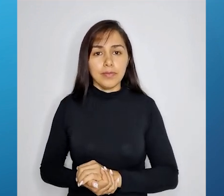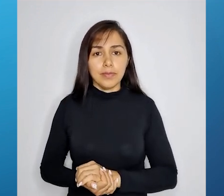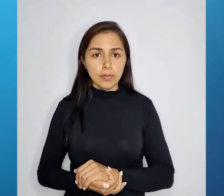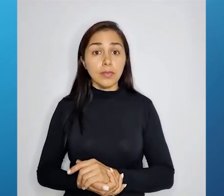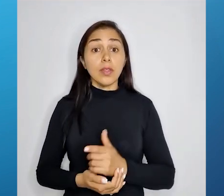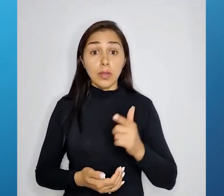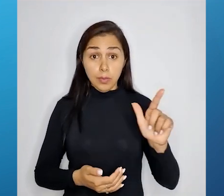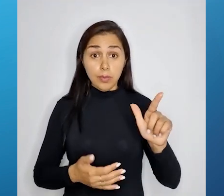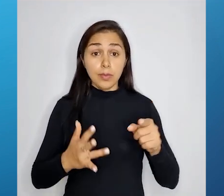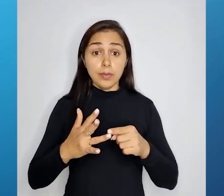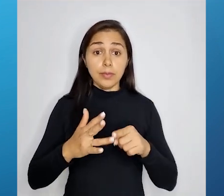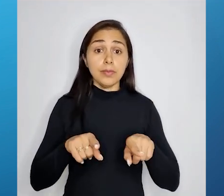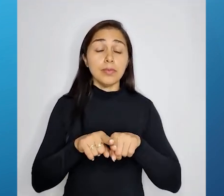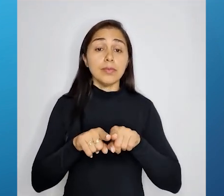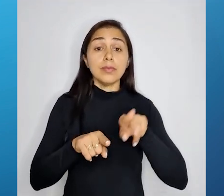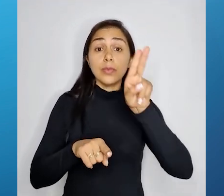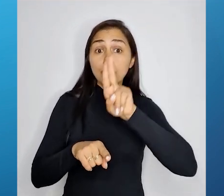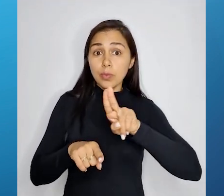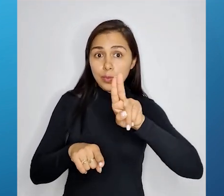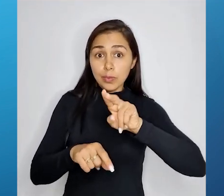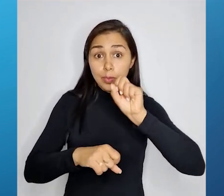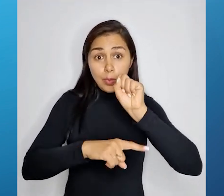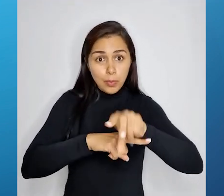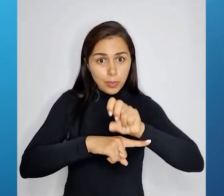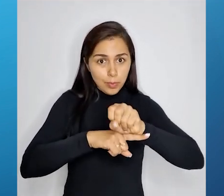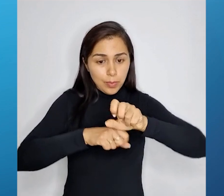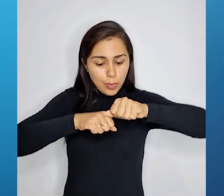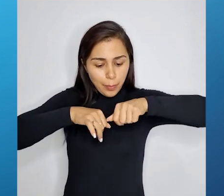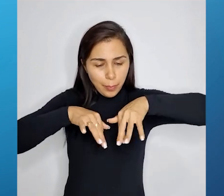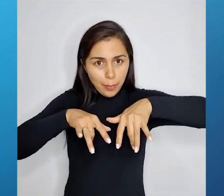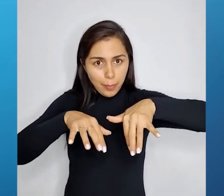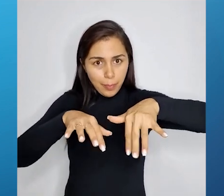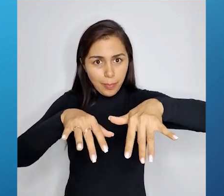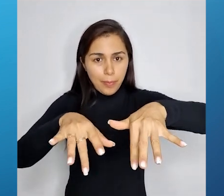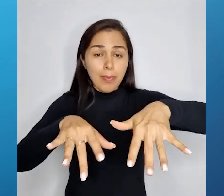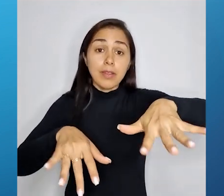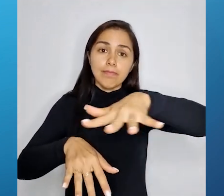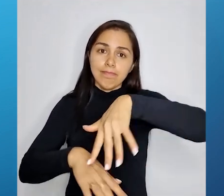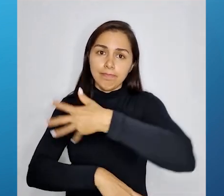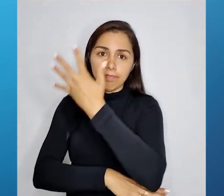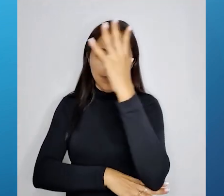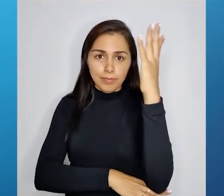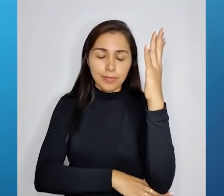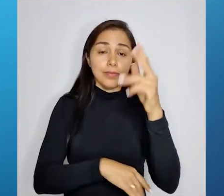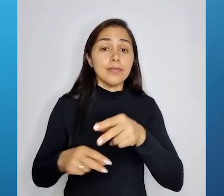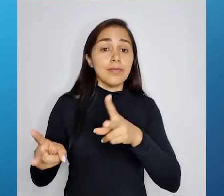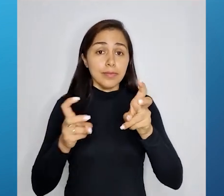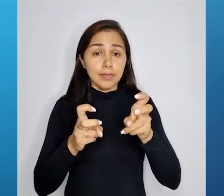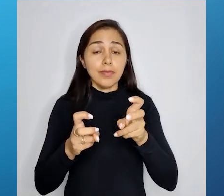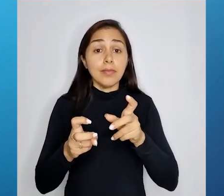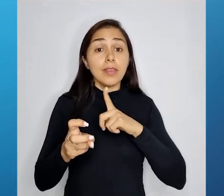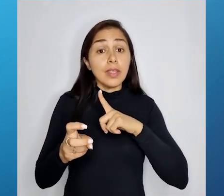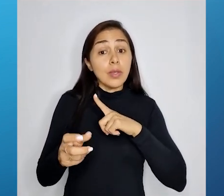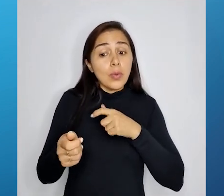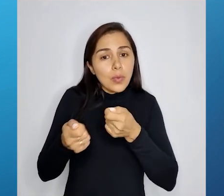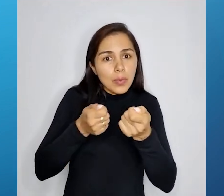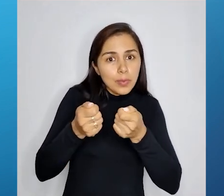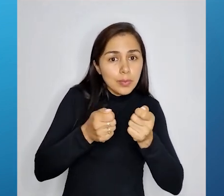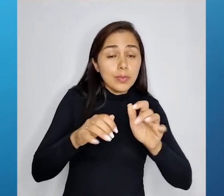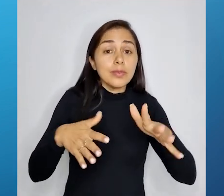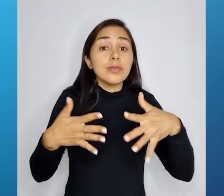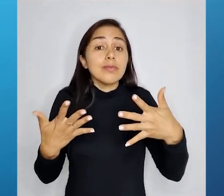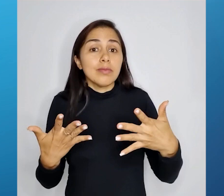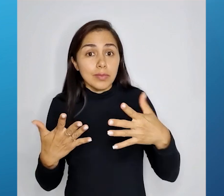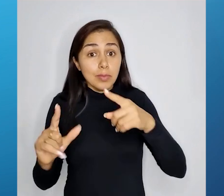Um outro indicador, consumo de agrotóxicos e afins. Aqui nós temos um monitoramento de quais agrotóxicos podem ser liberados e quais